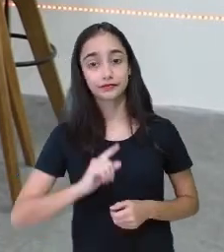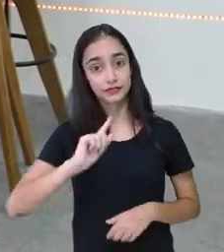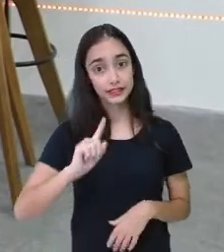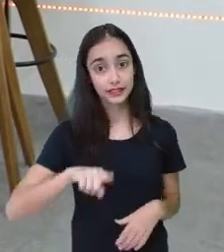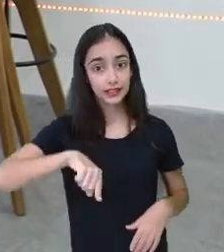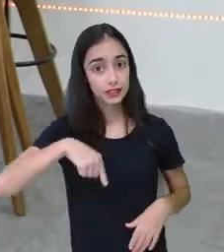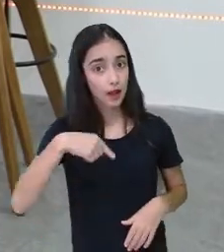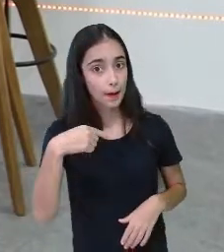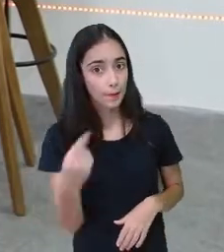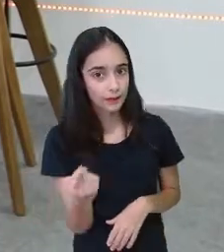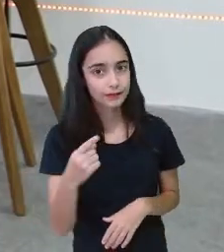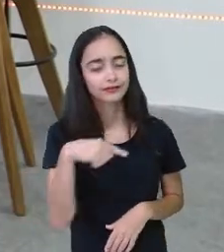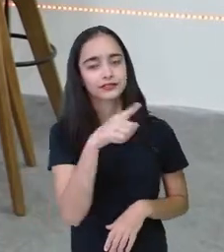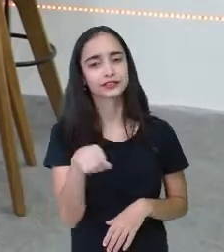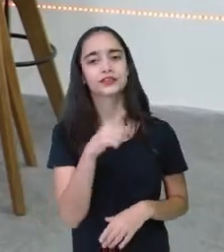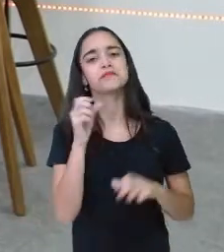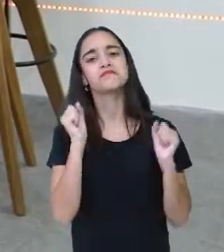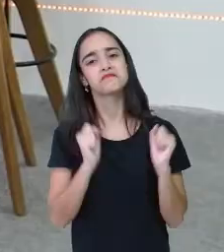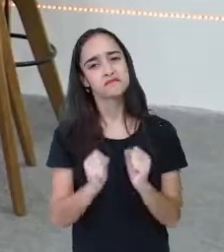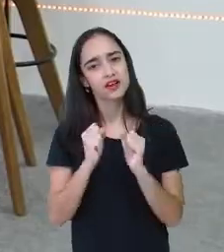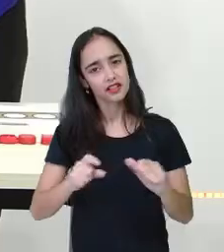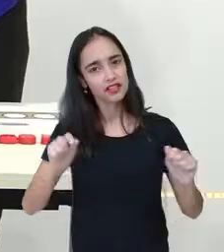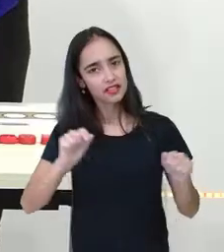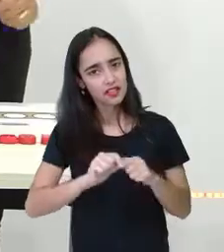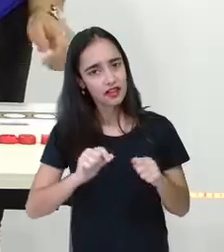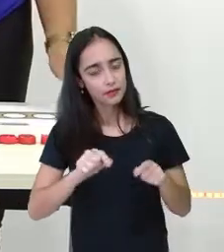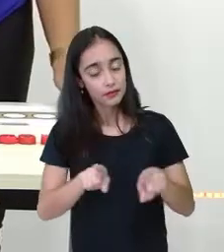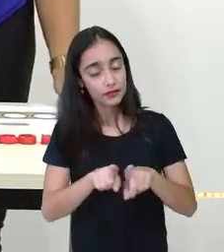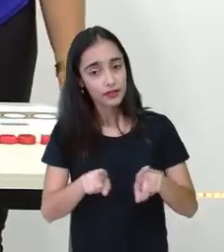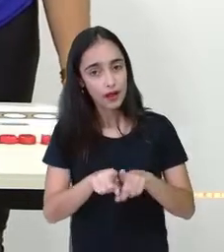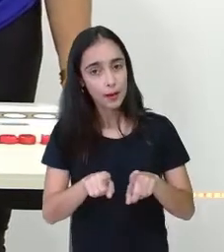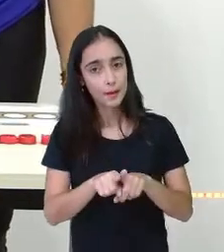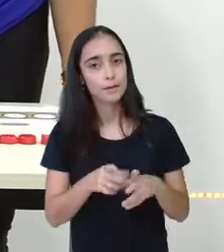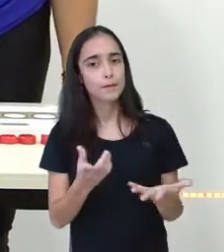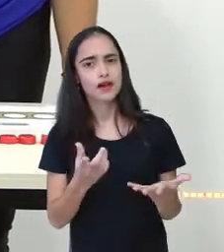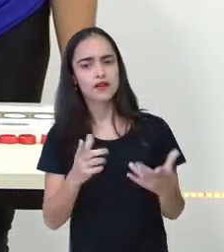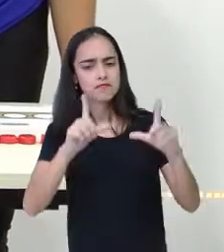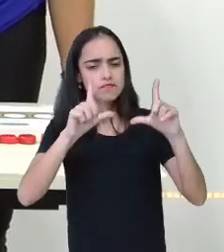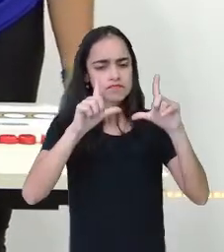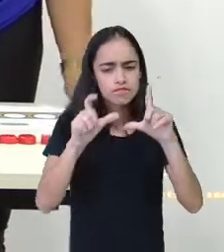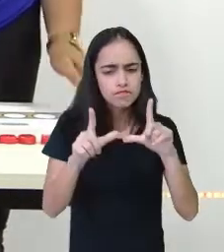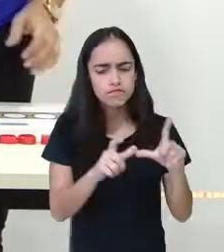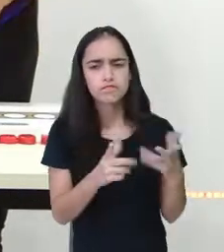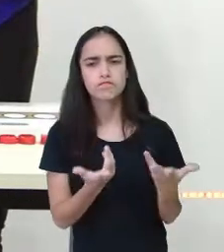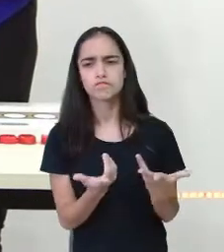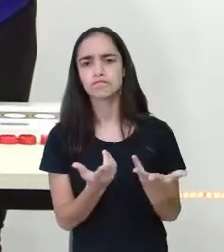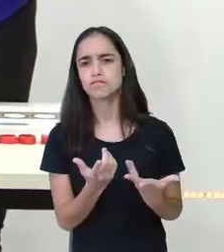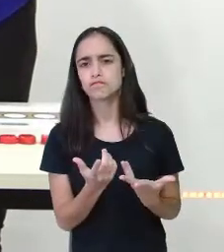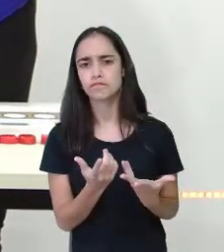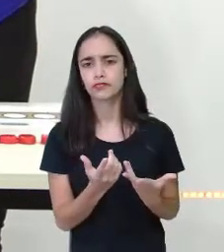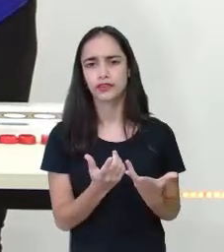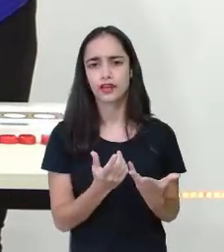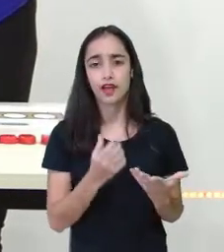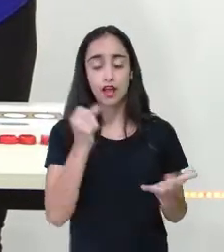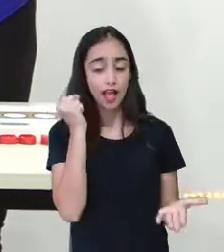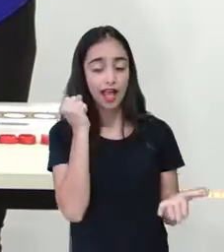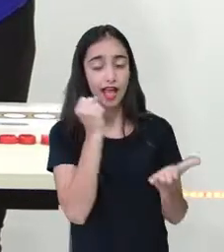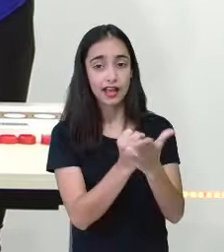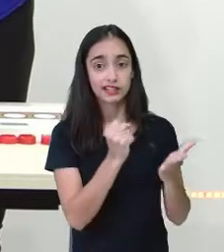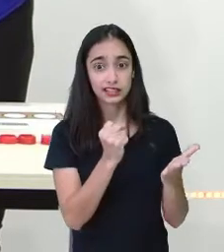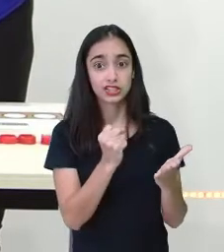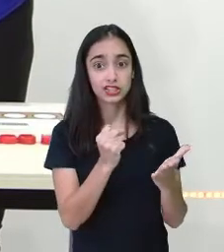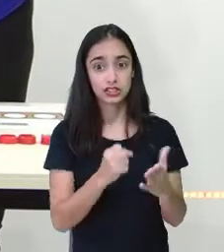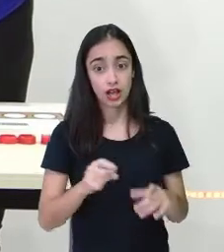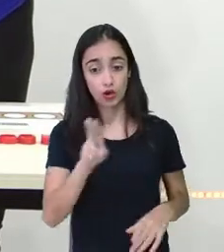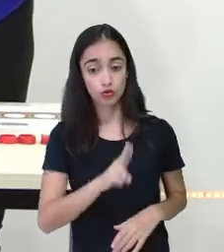depois, você também pode fazer o seguinte, registrar, tá? A sentença com números, para você